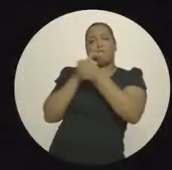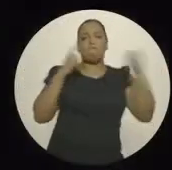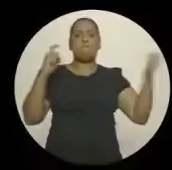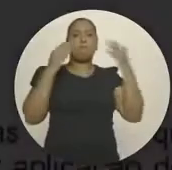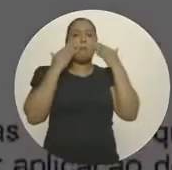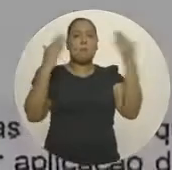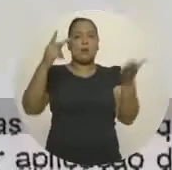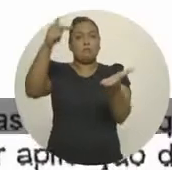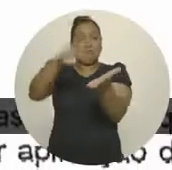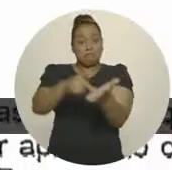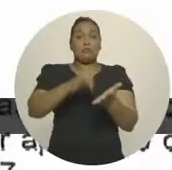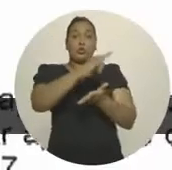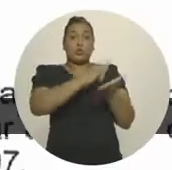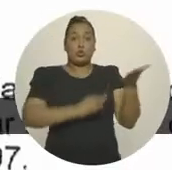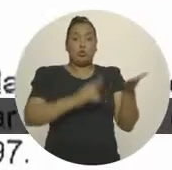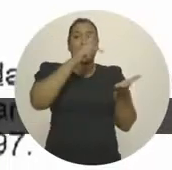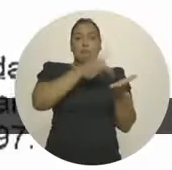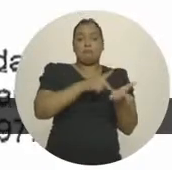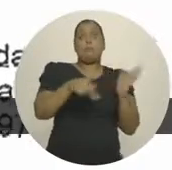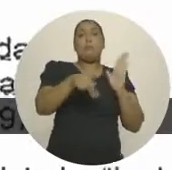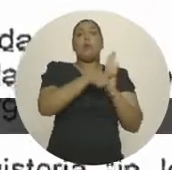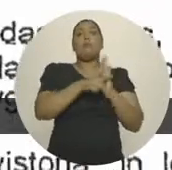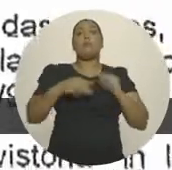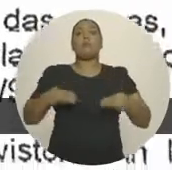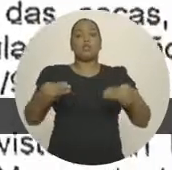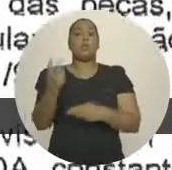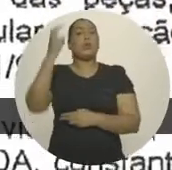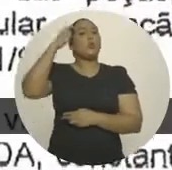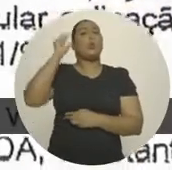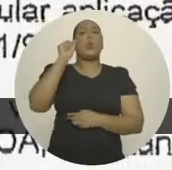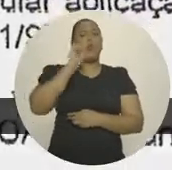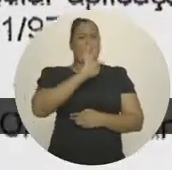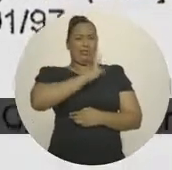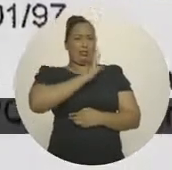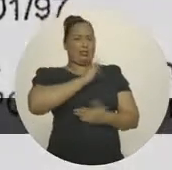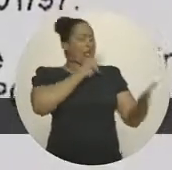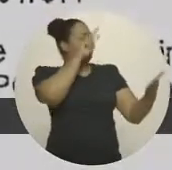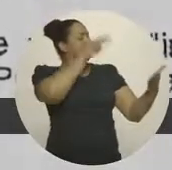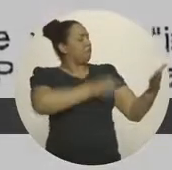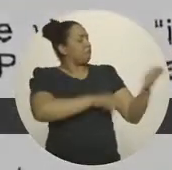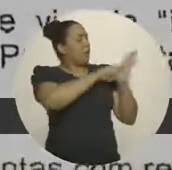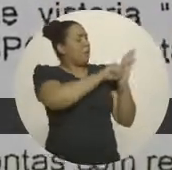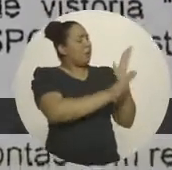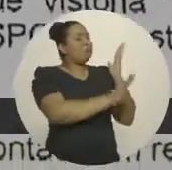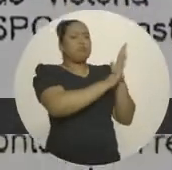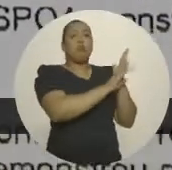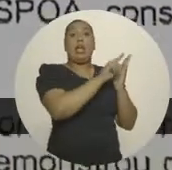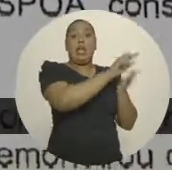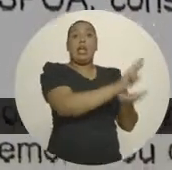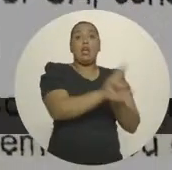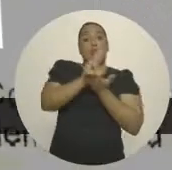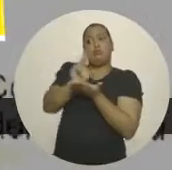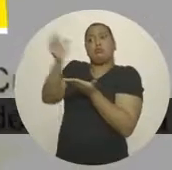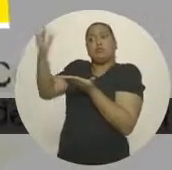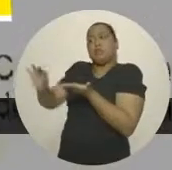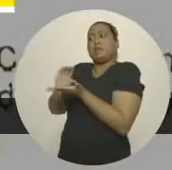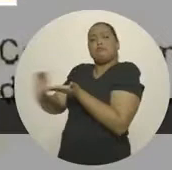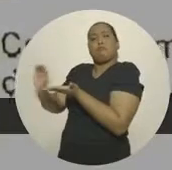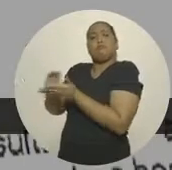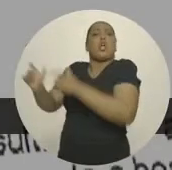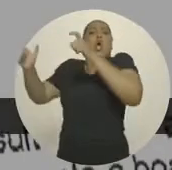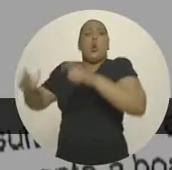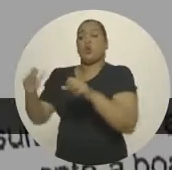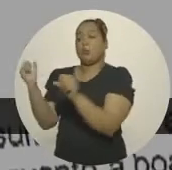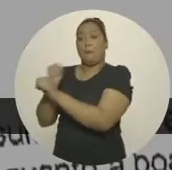a mentira. Documento oficial do Ministério da Cultura. A conclusão dos técnicos é que os recursos tiveram boa e regular aplicação